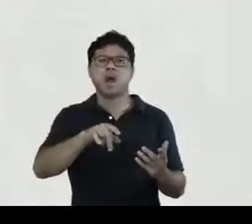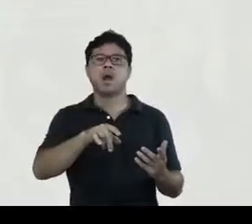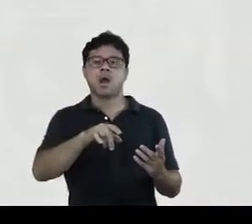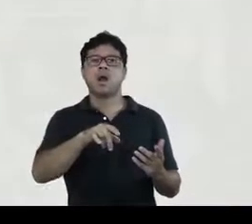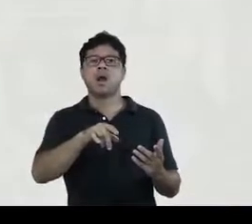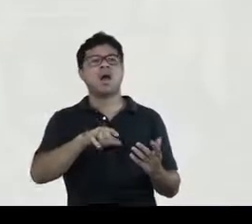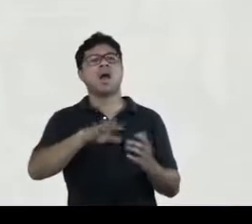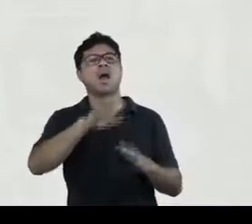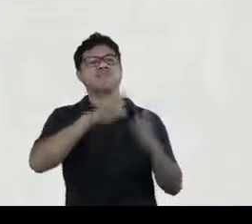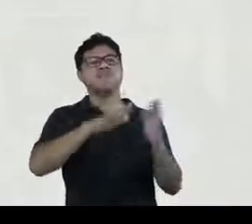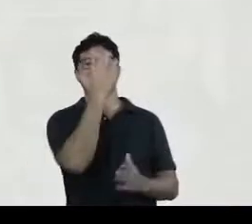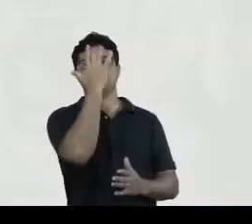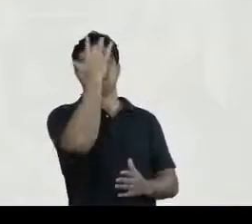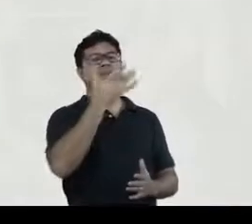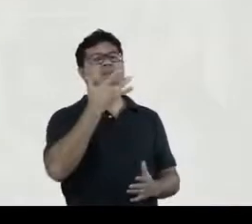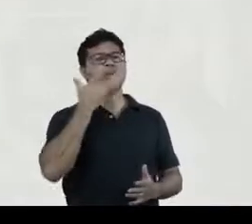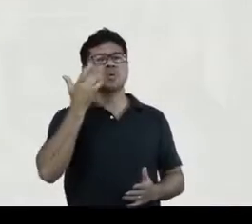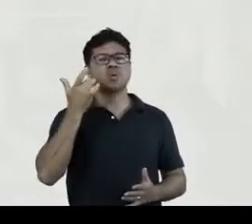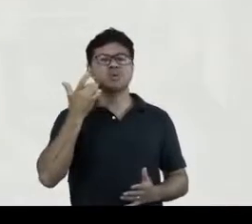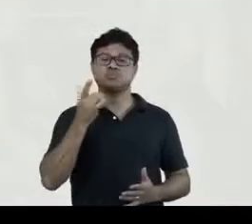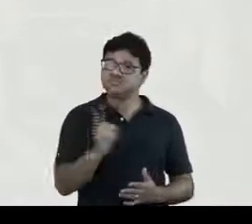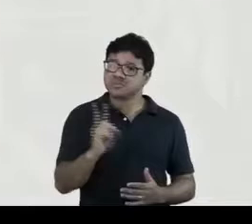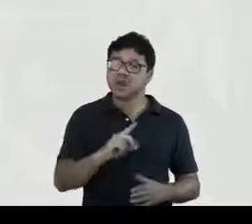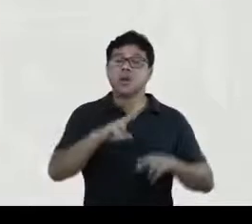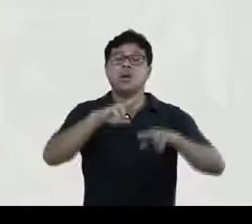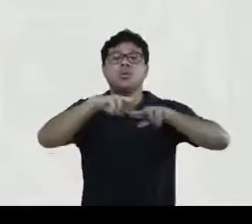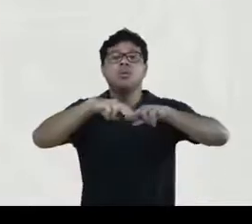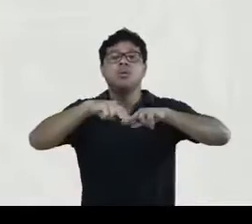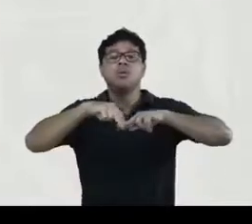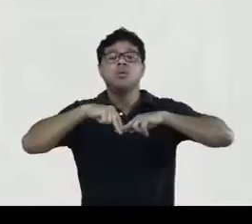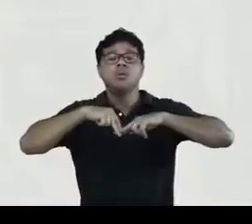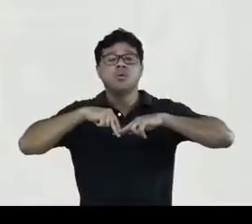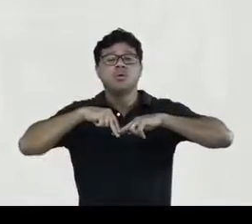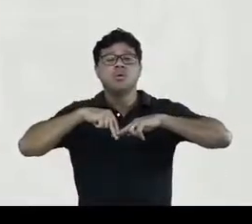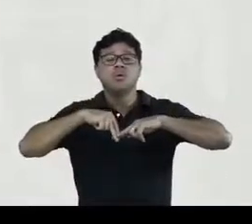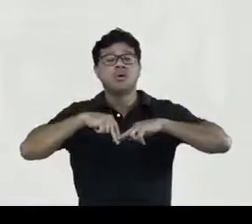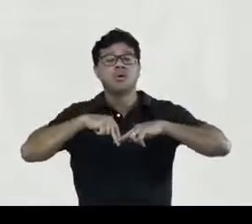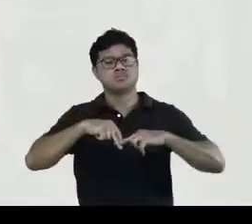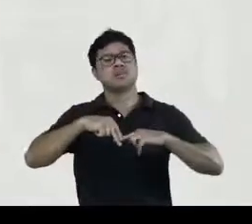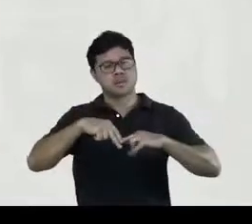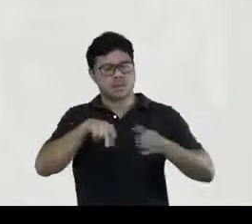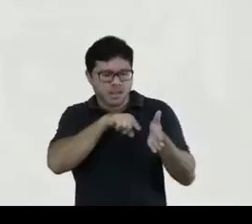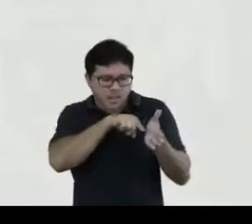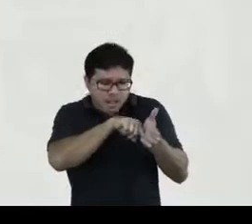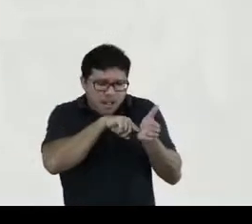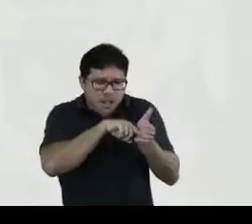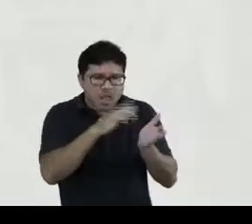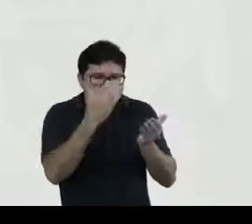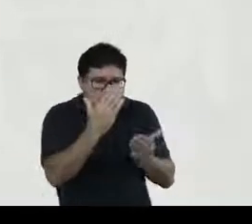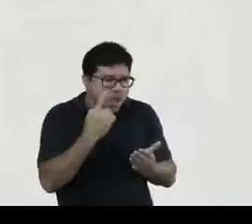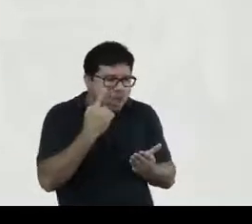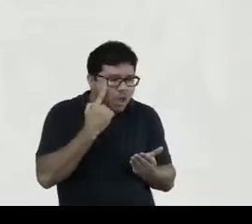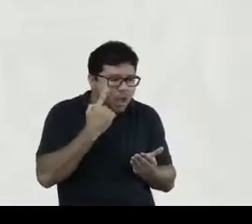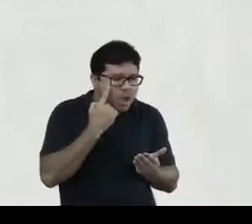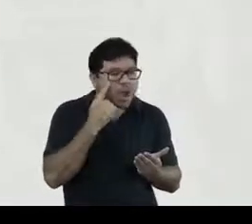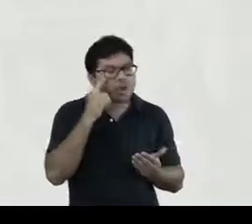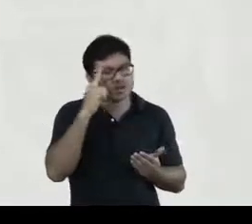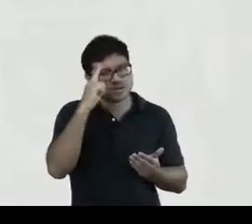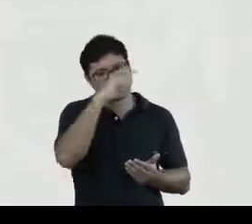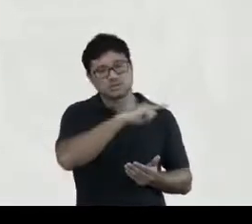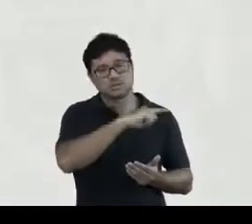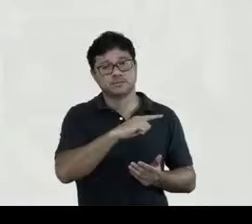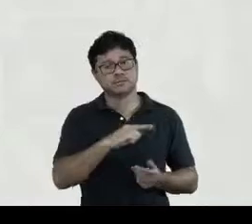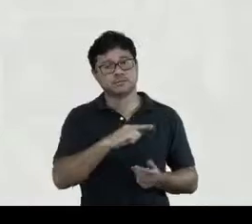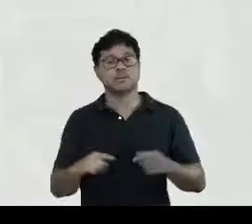nem sempre tão fácil, em razão de que a própria análise dificulta. Mas, ainda